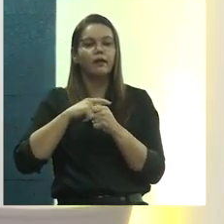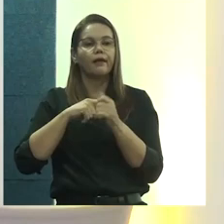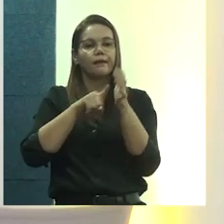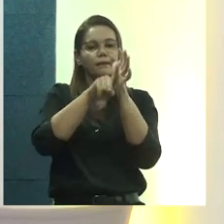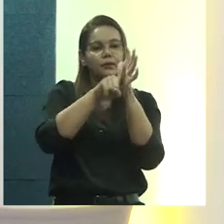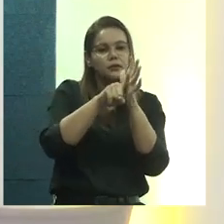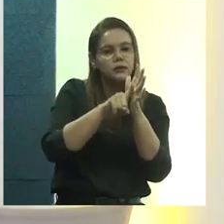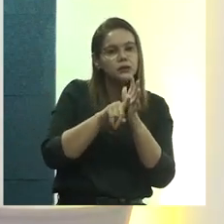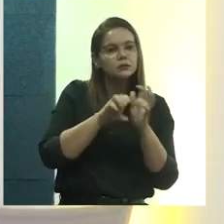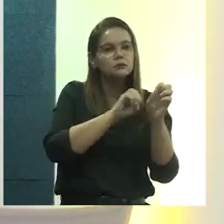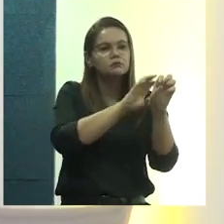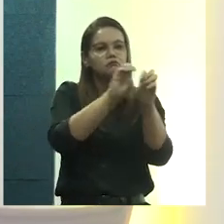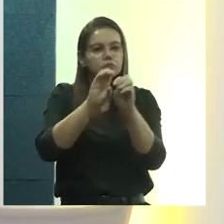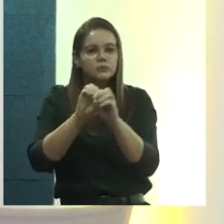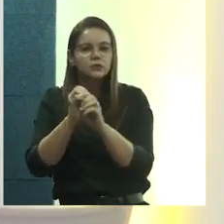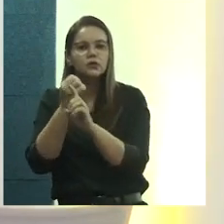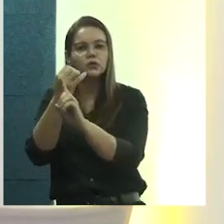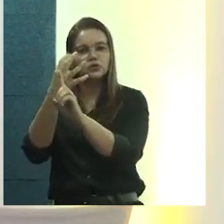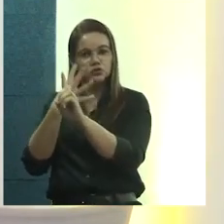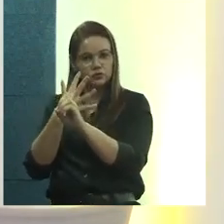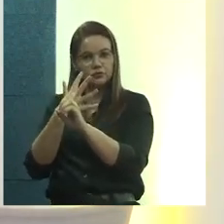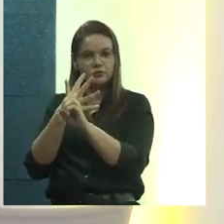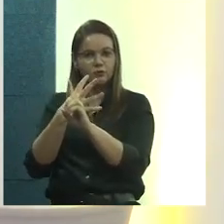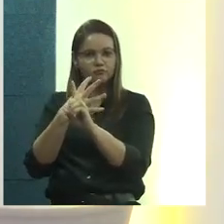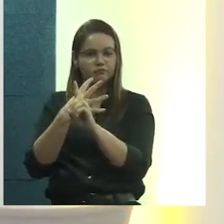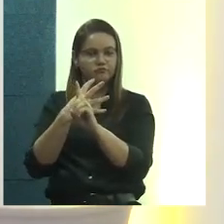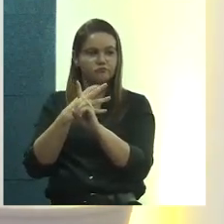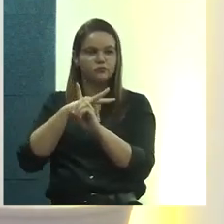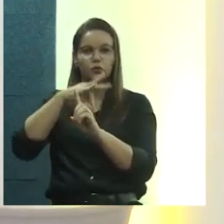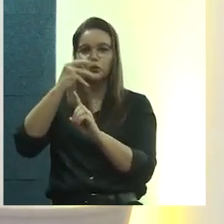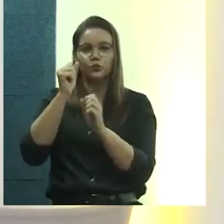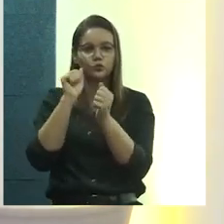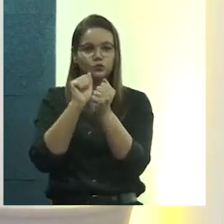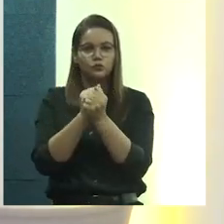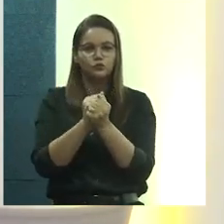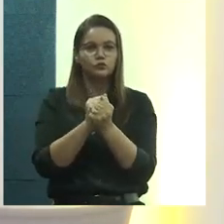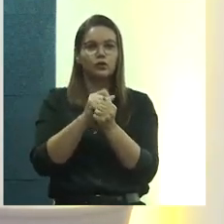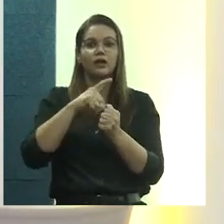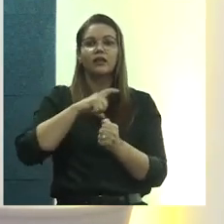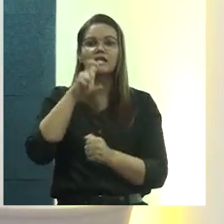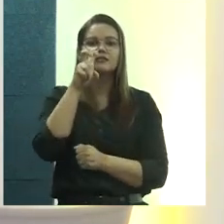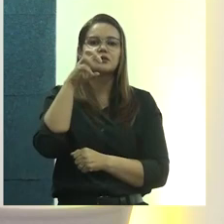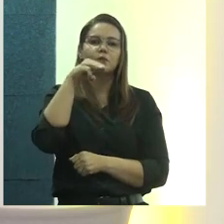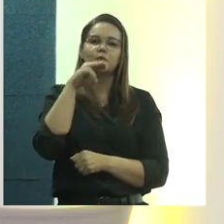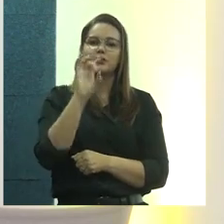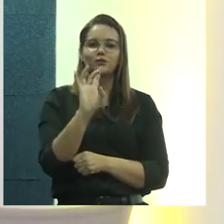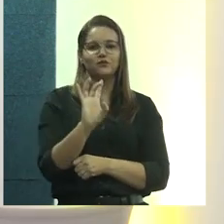pesquisa, quanto o ensino, não é? Quanto a extensão. Cinco minutos?